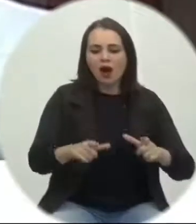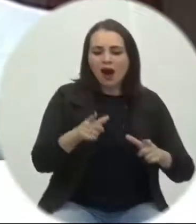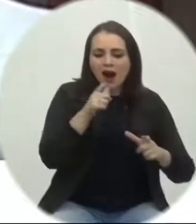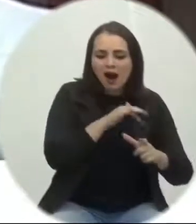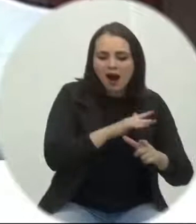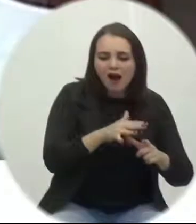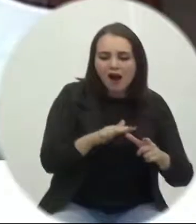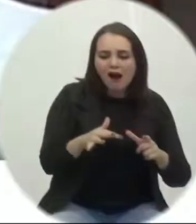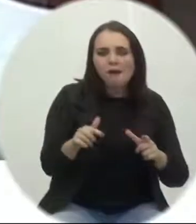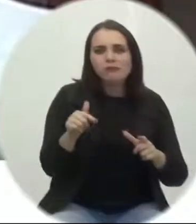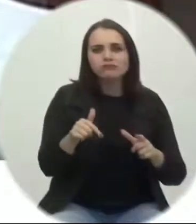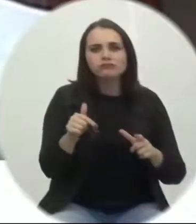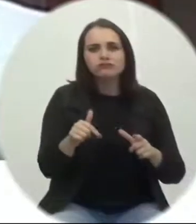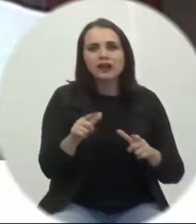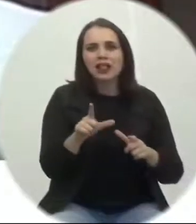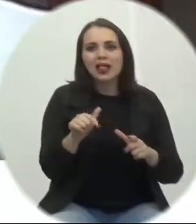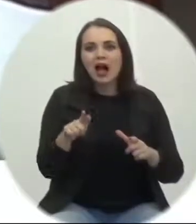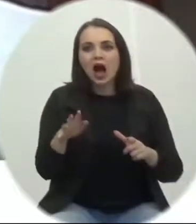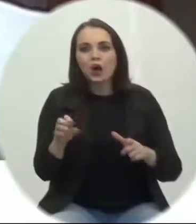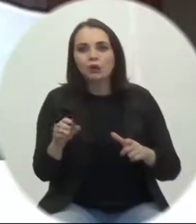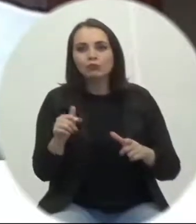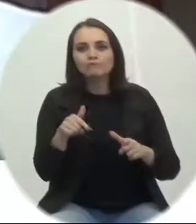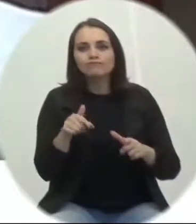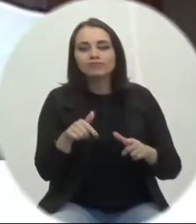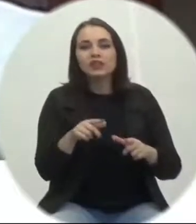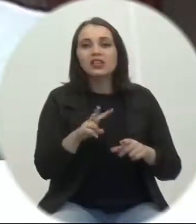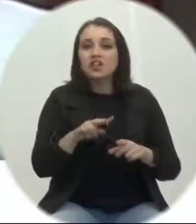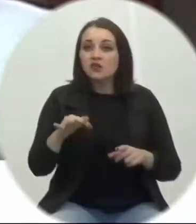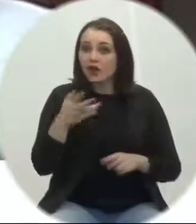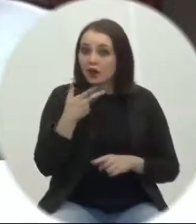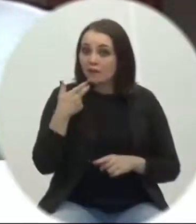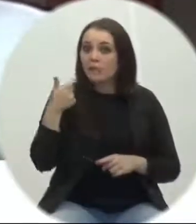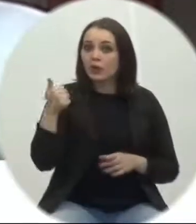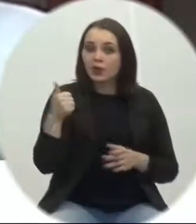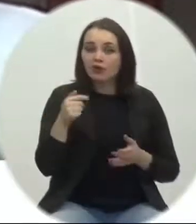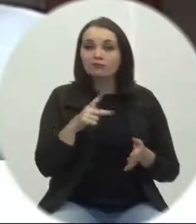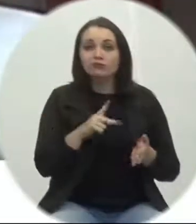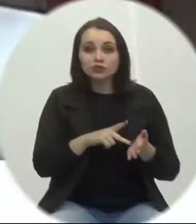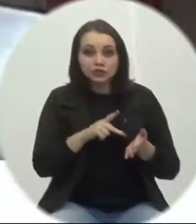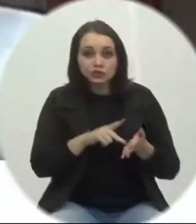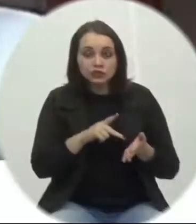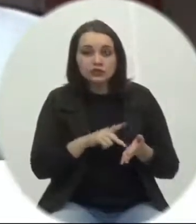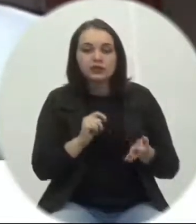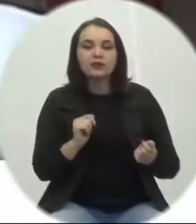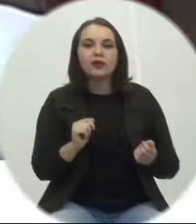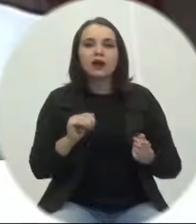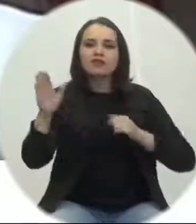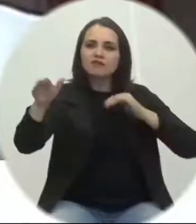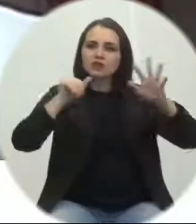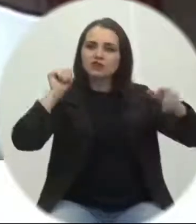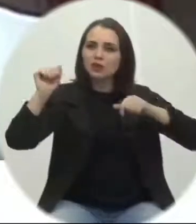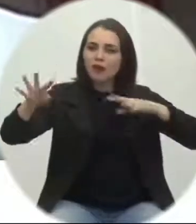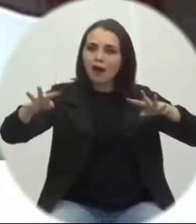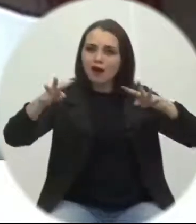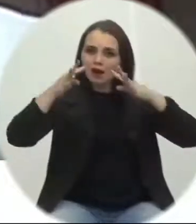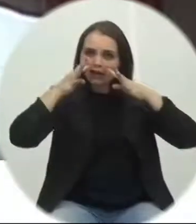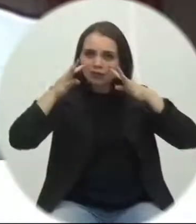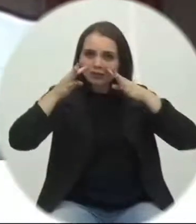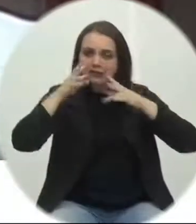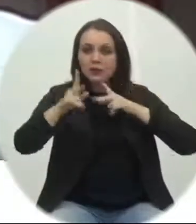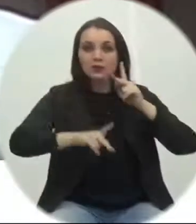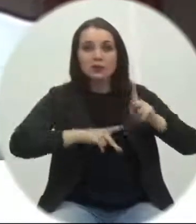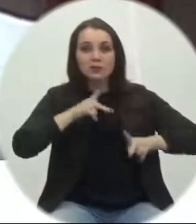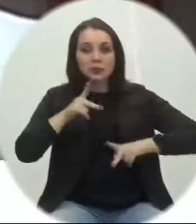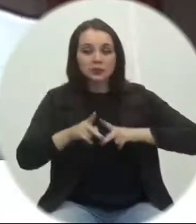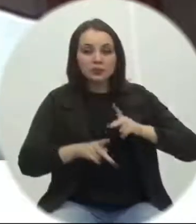parque, que com certeza vai melhorar muito, vai chamar mais atenção ainda da população,